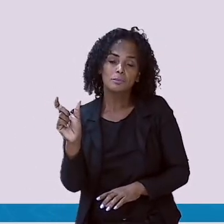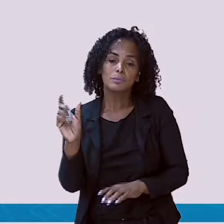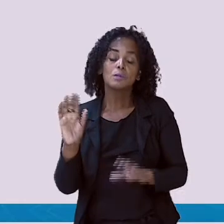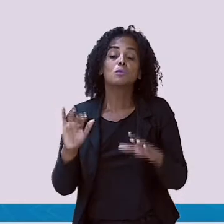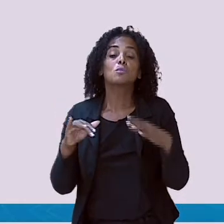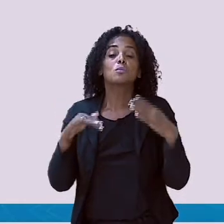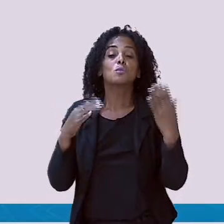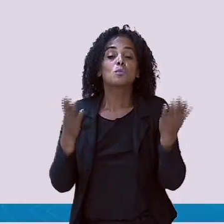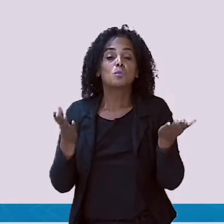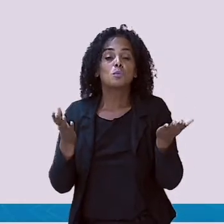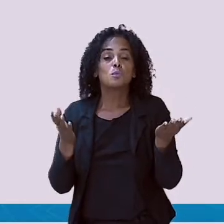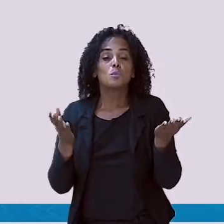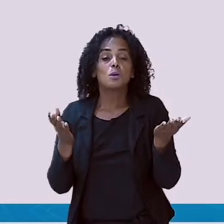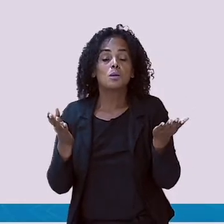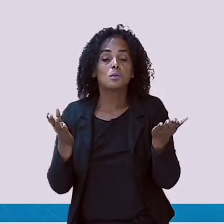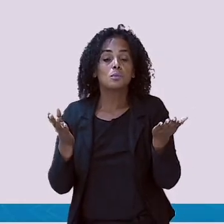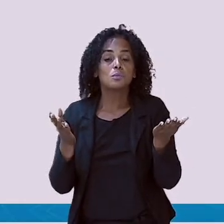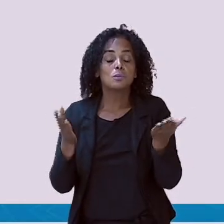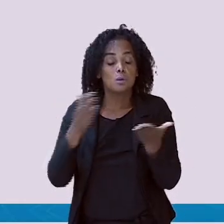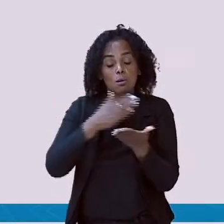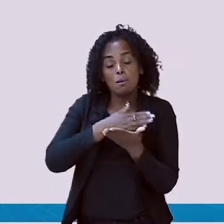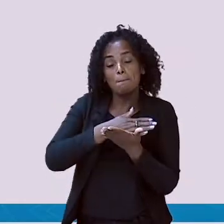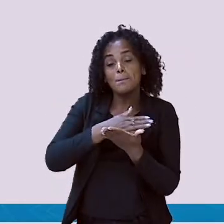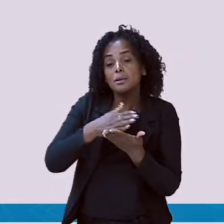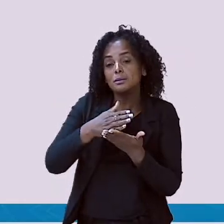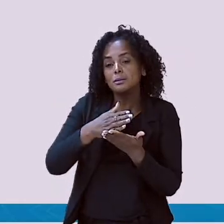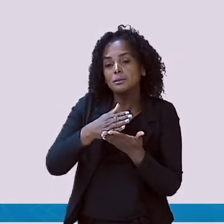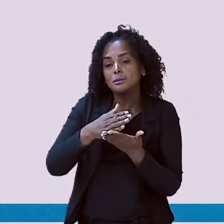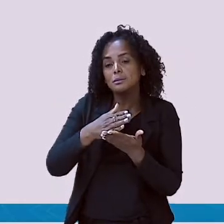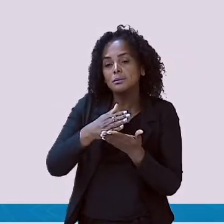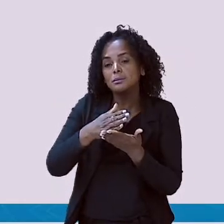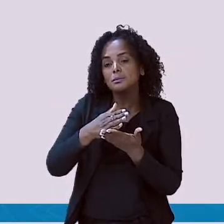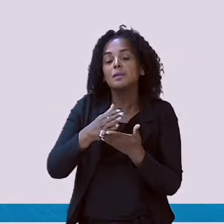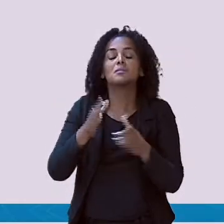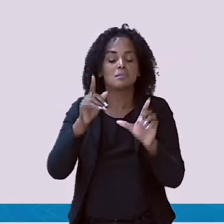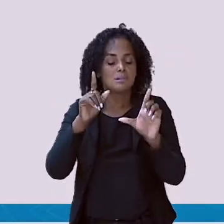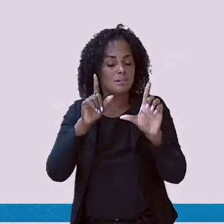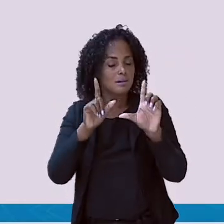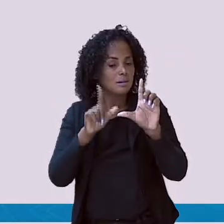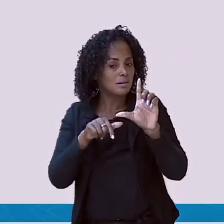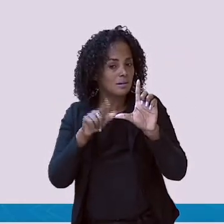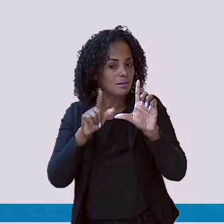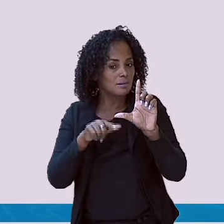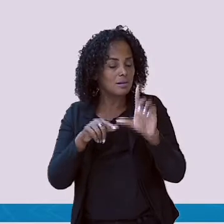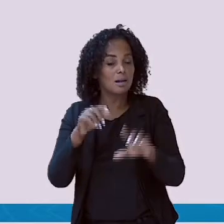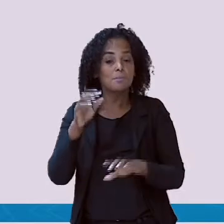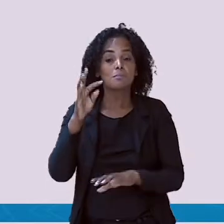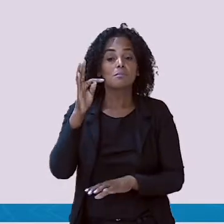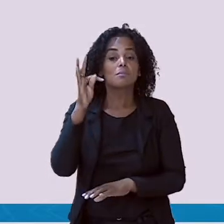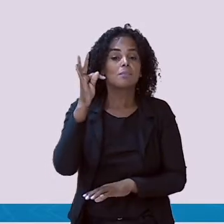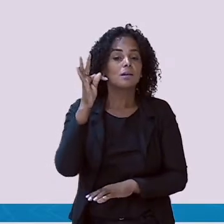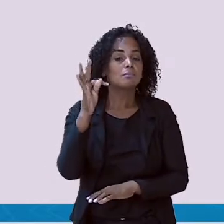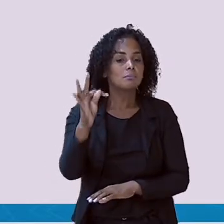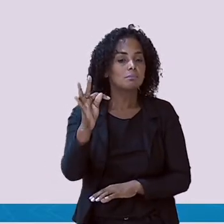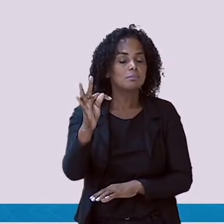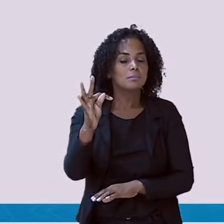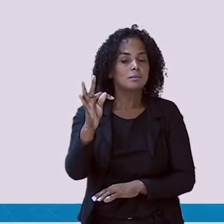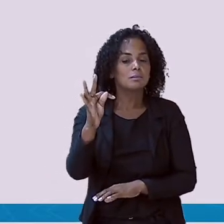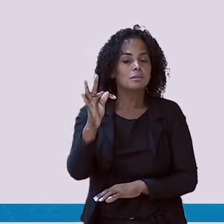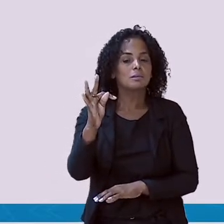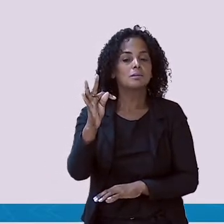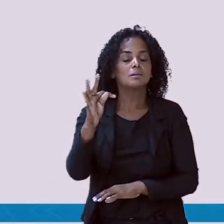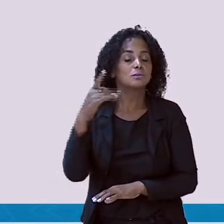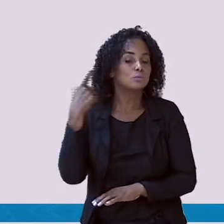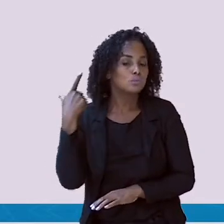Olha a letra T novamente. Na primeira sílaba, nós temos a letra T